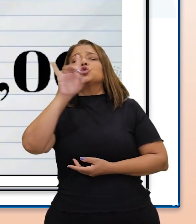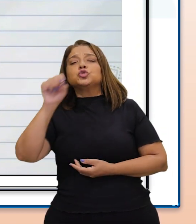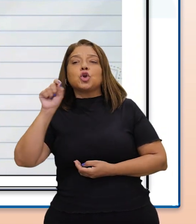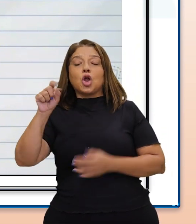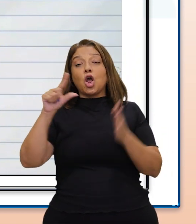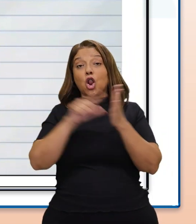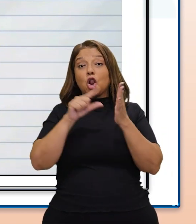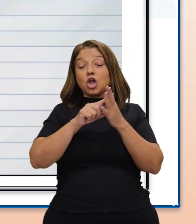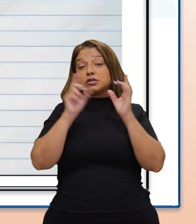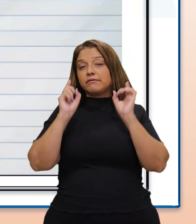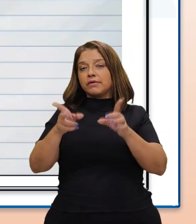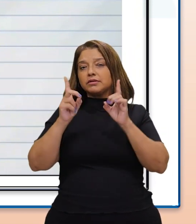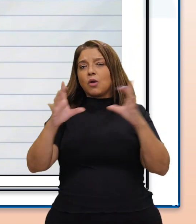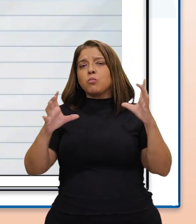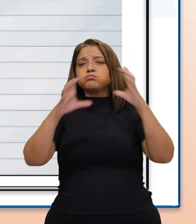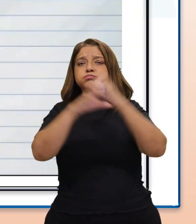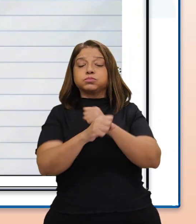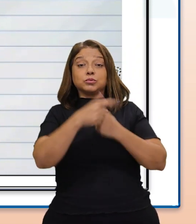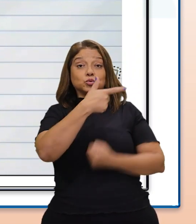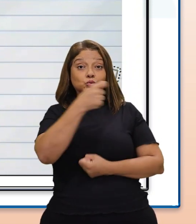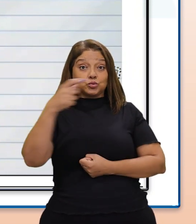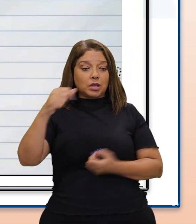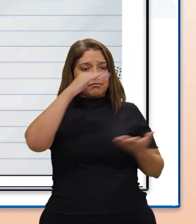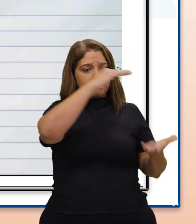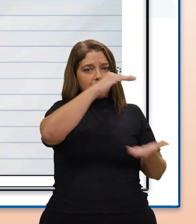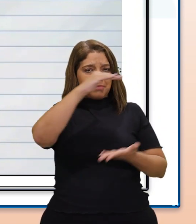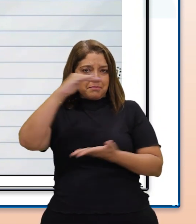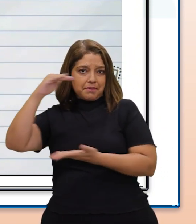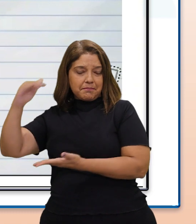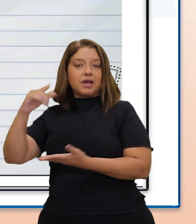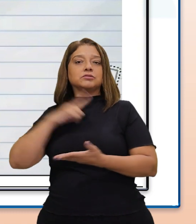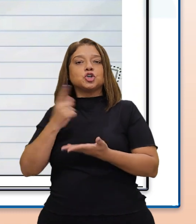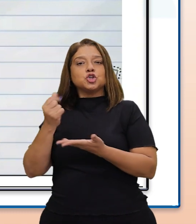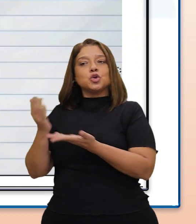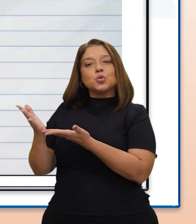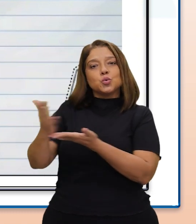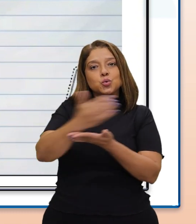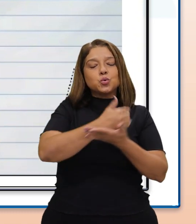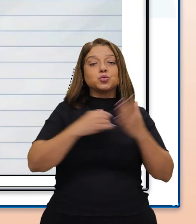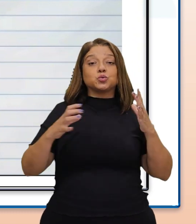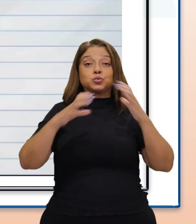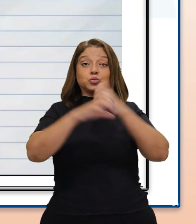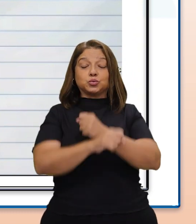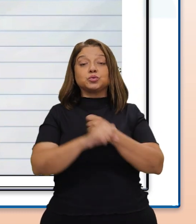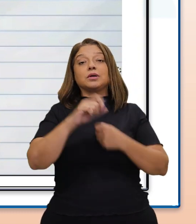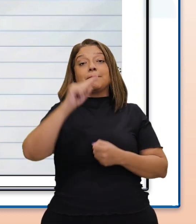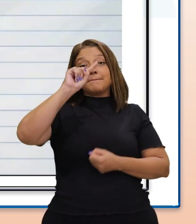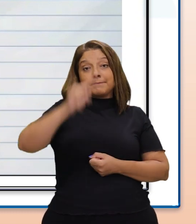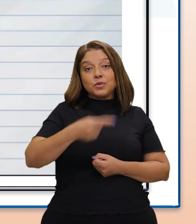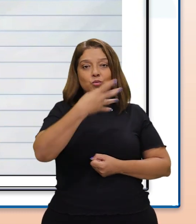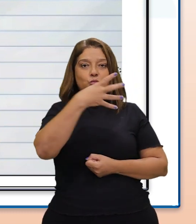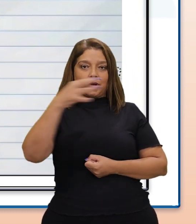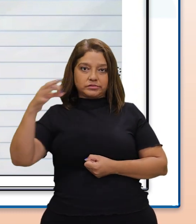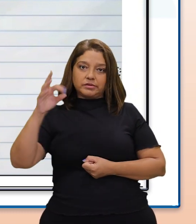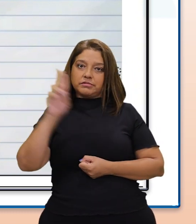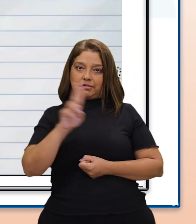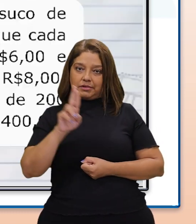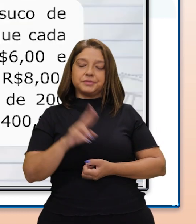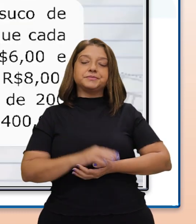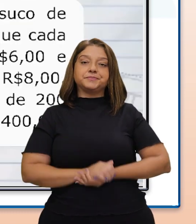a loja vendeu um total de 200 garrafas, arrecadando ao todo 1.400 reais.